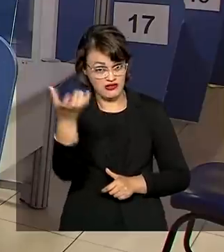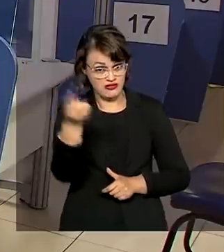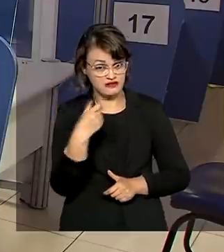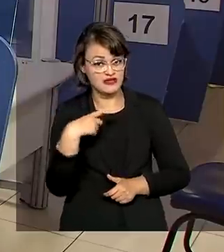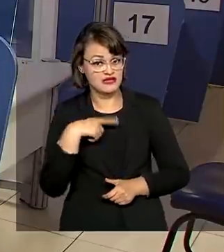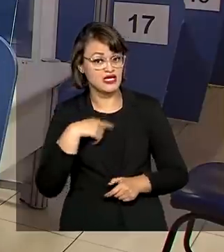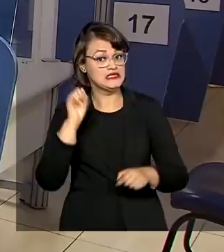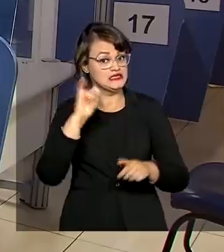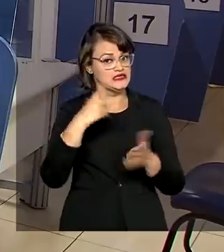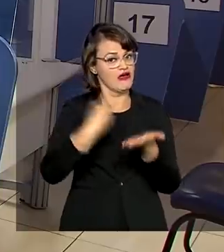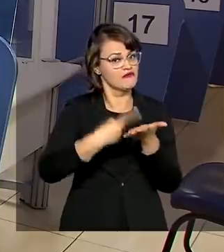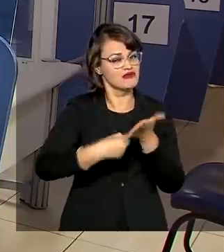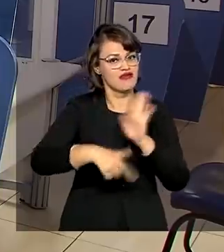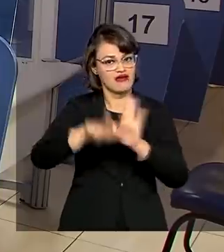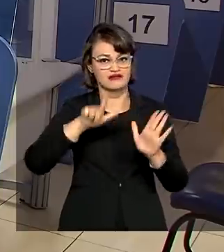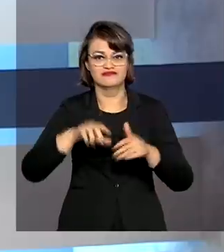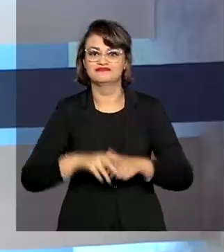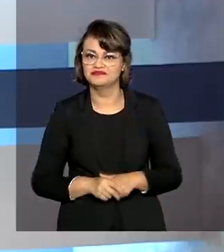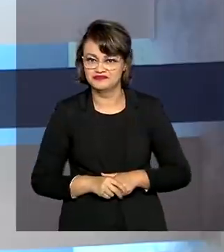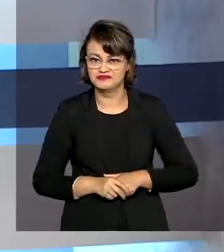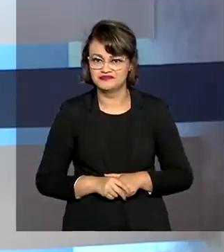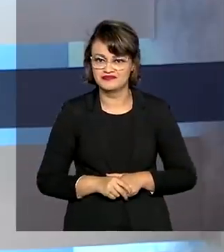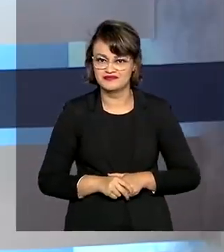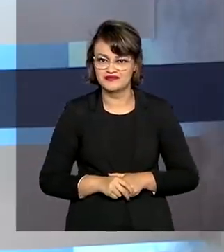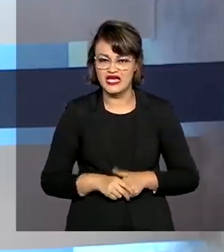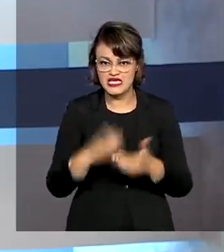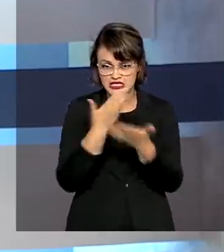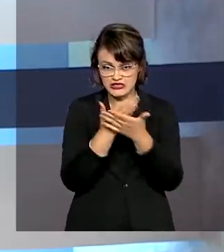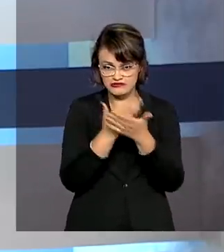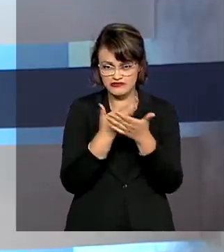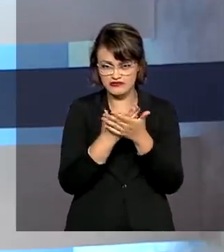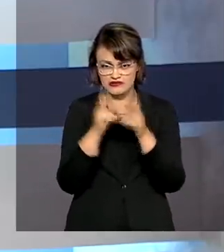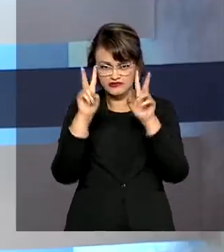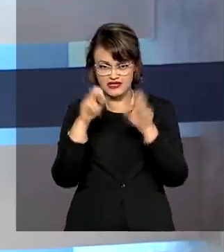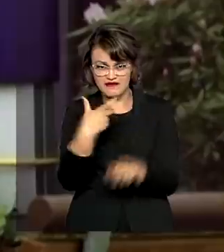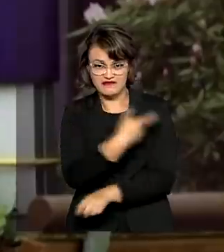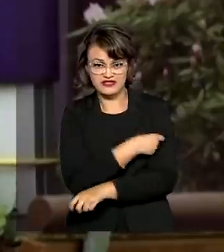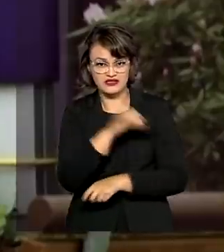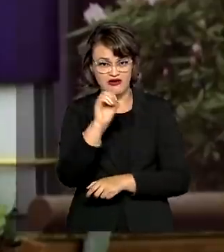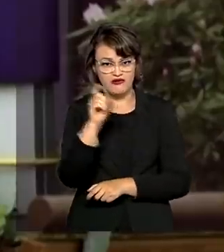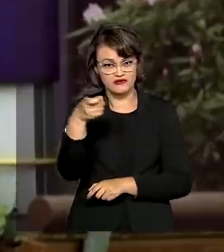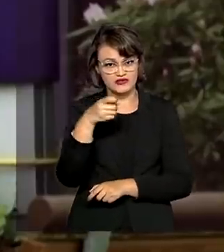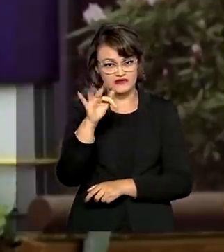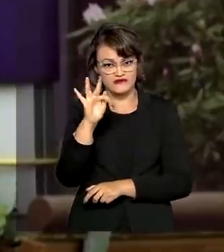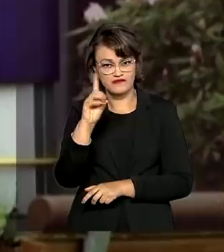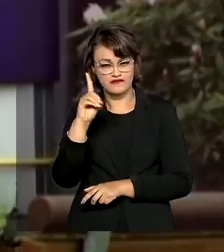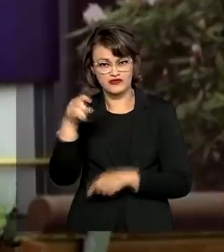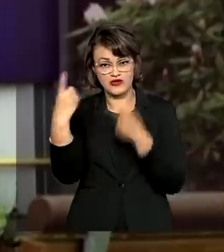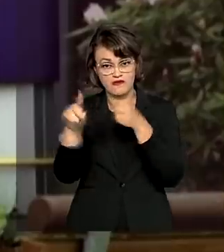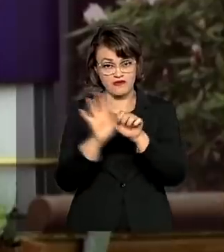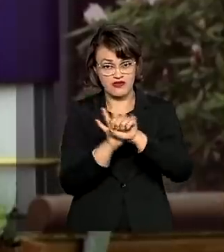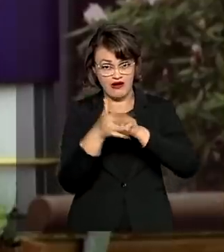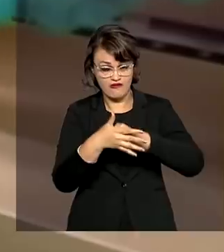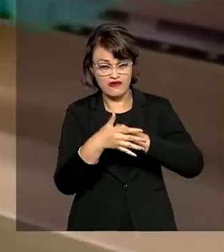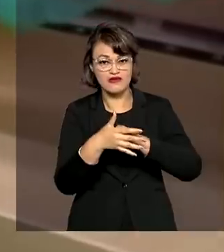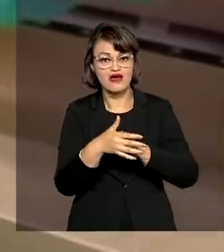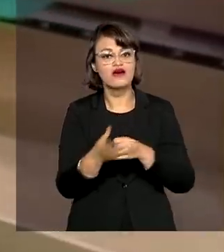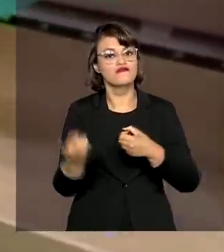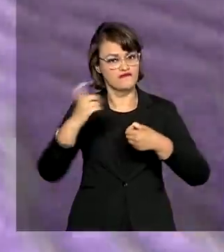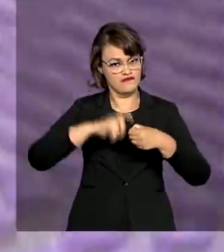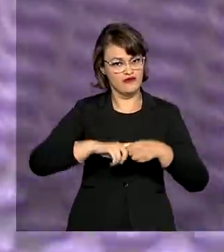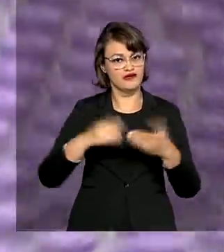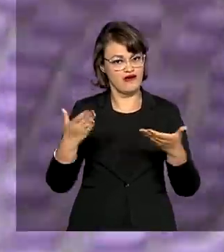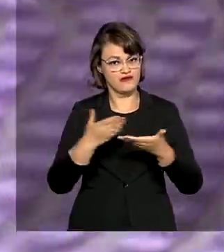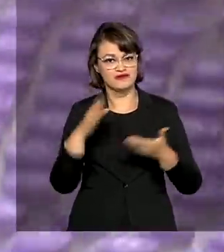serão atendidos com agendamento prévio. Estudos clínicos para a vacina de Oxford contra a Covid-19 são